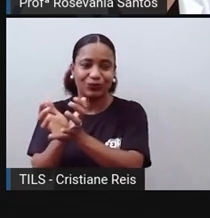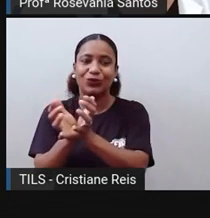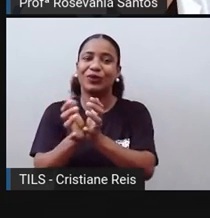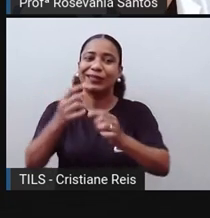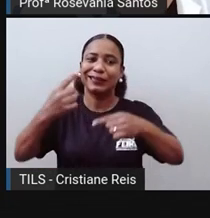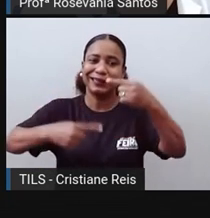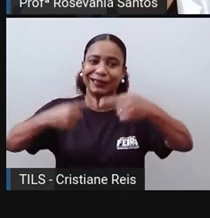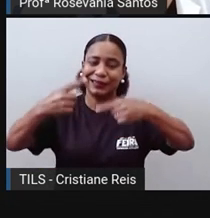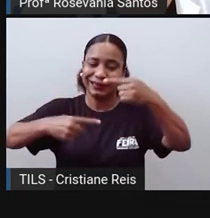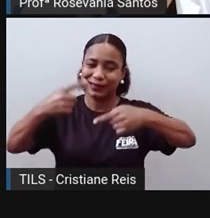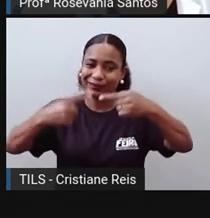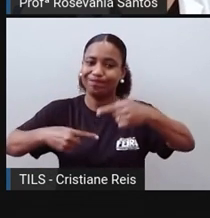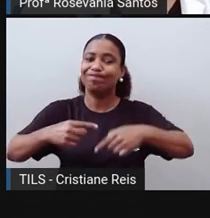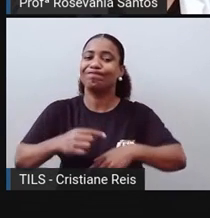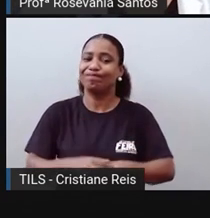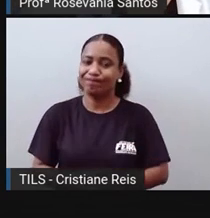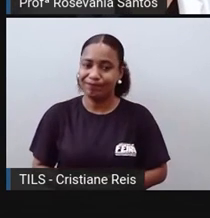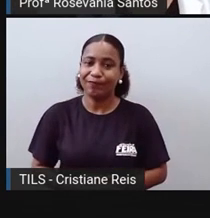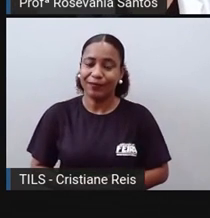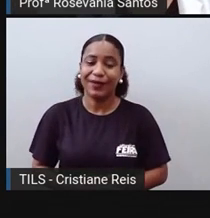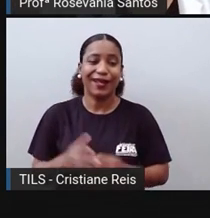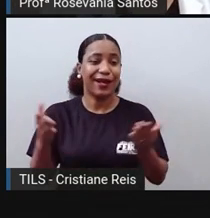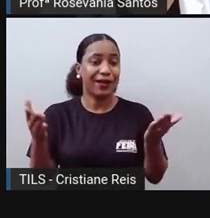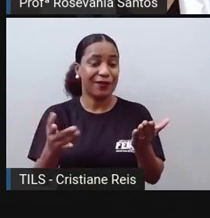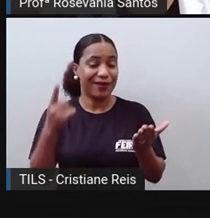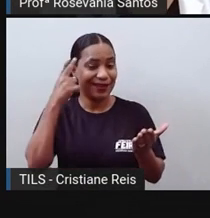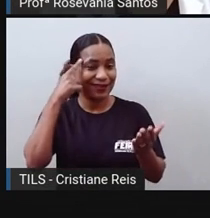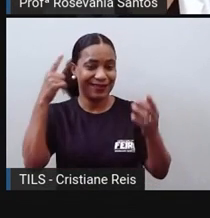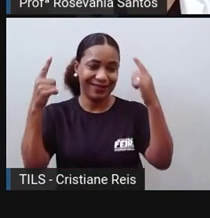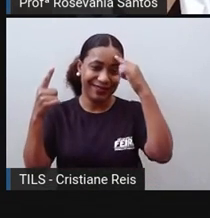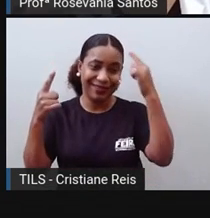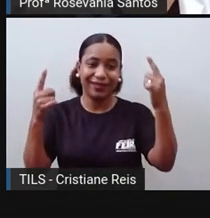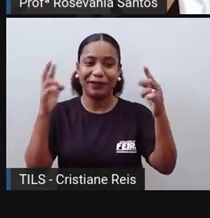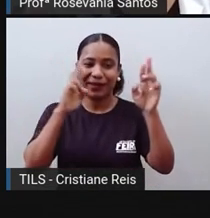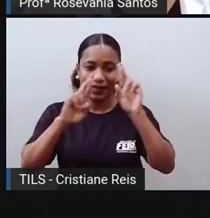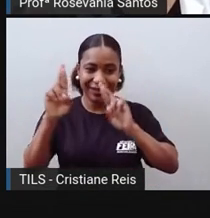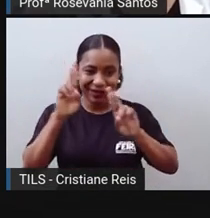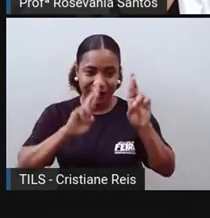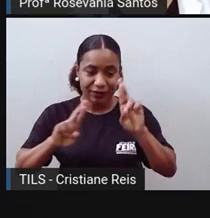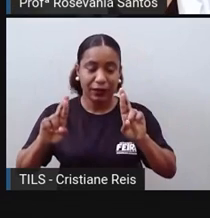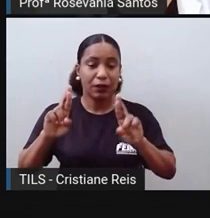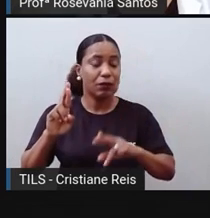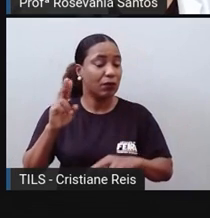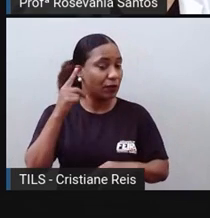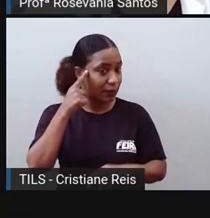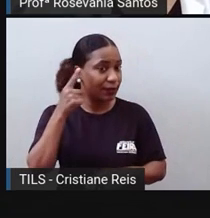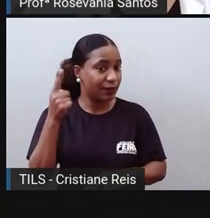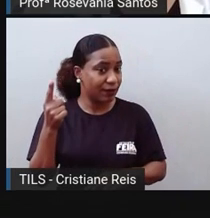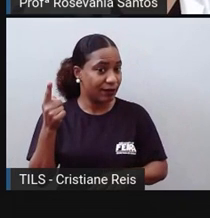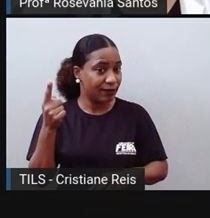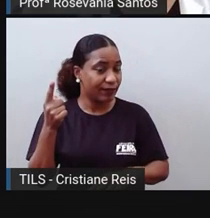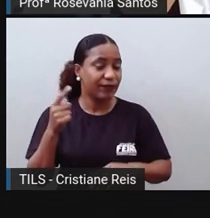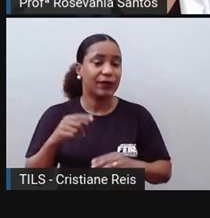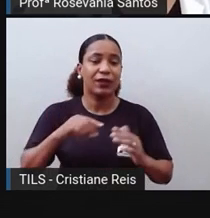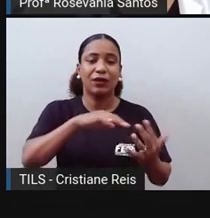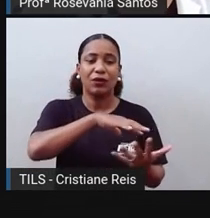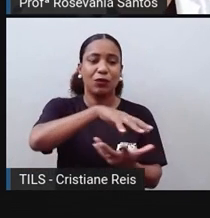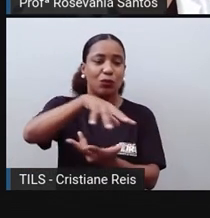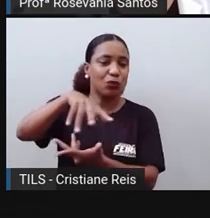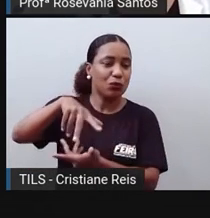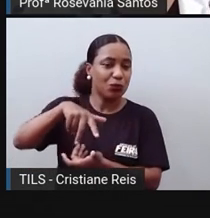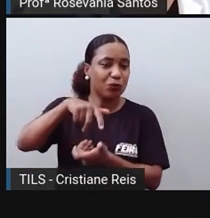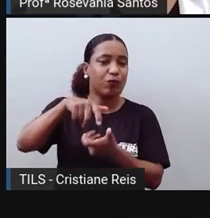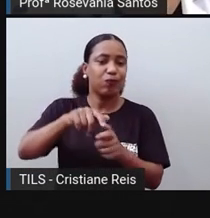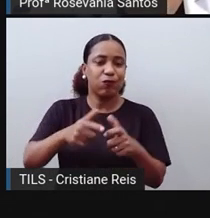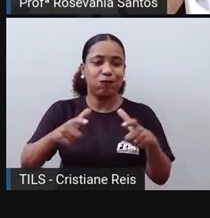fazendo a nossa revisãozinha rápida, a gente falando sobre, né, a população mundial, vocês perceberam que tem muitas questões